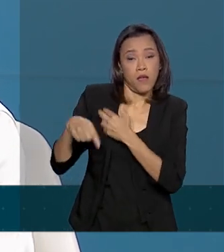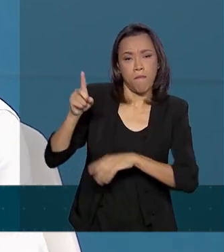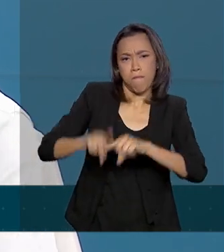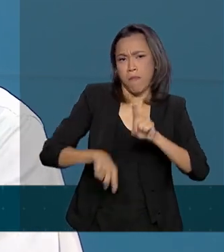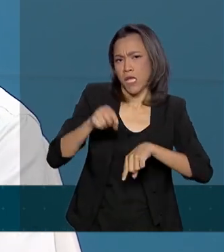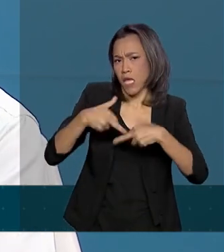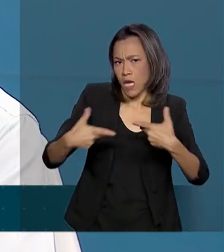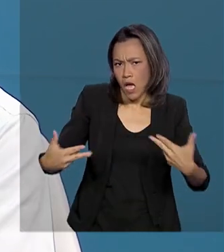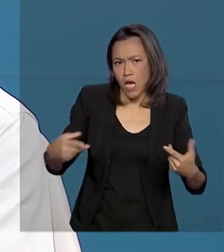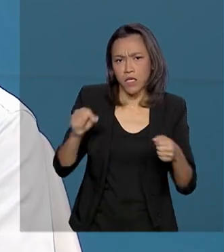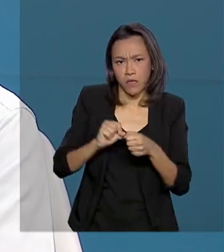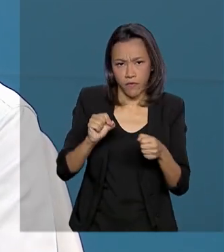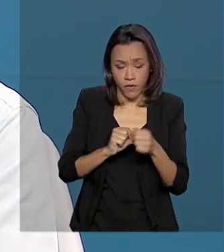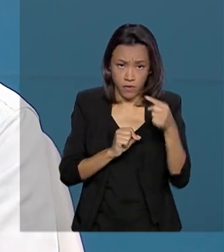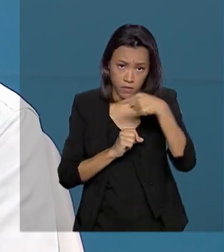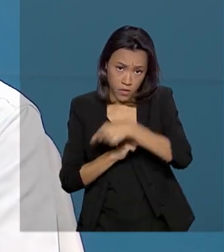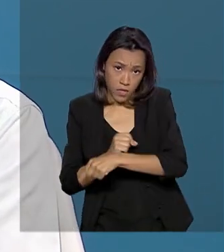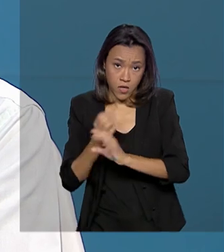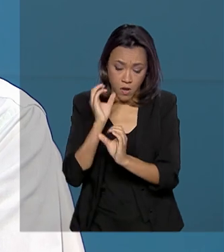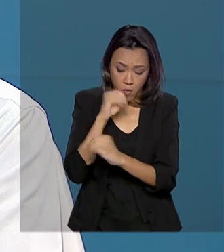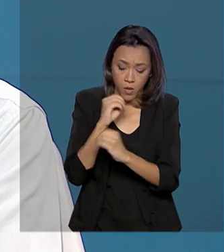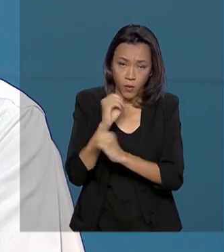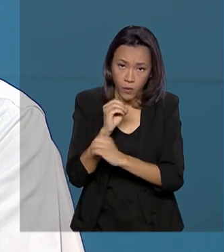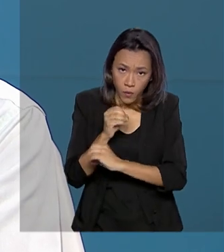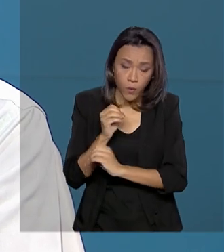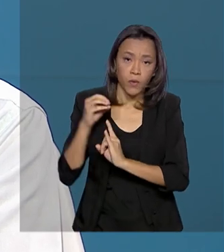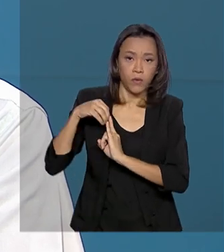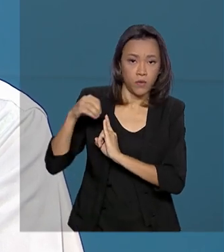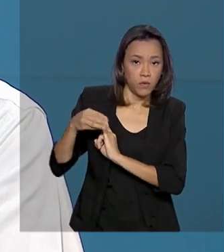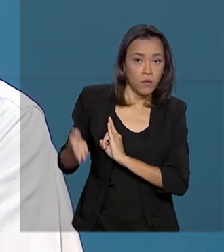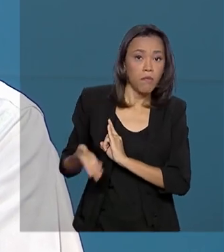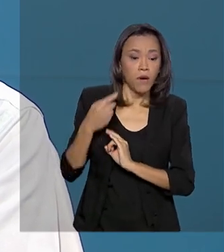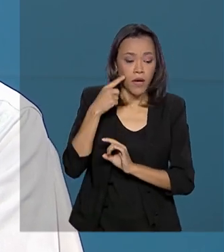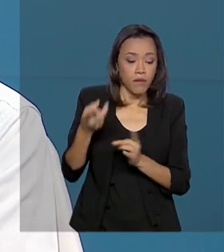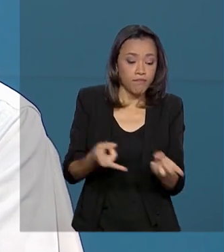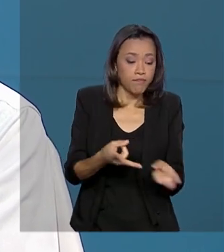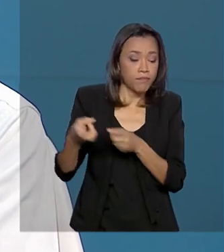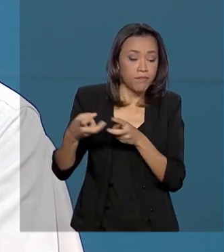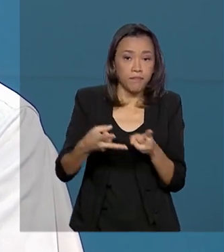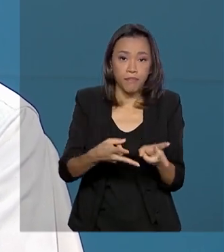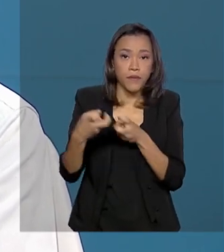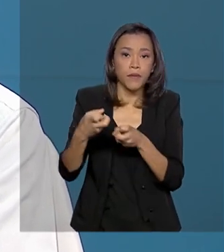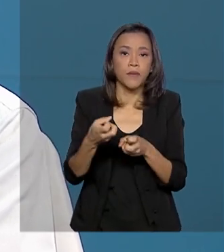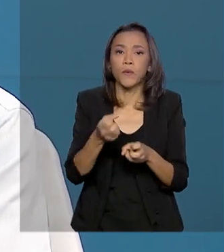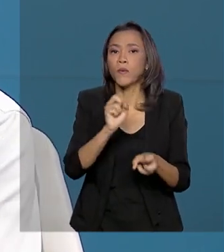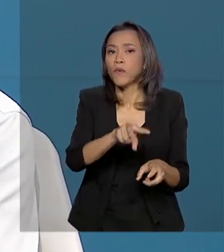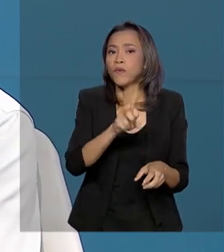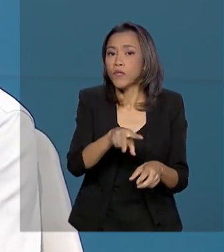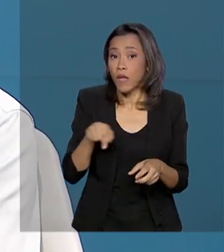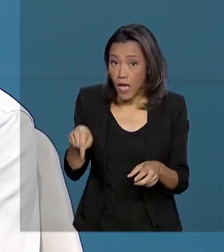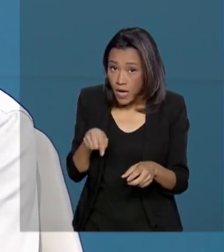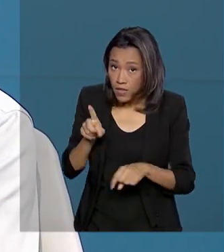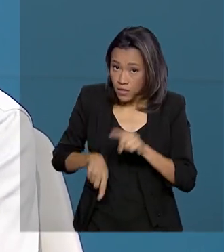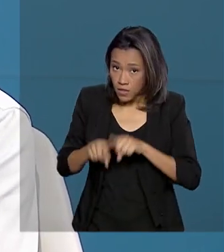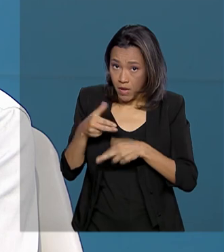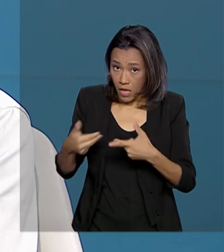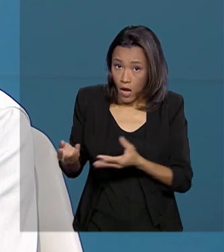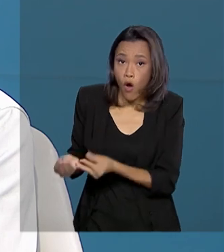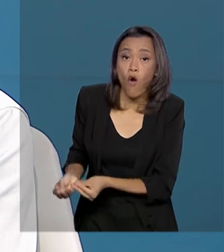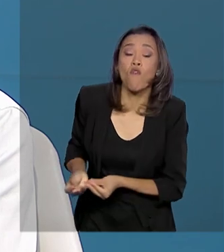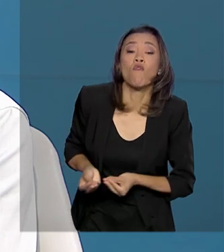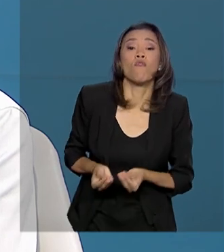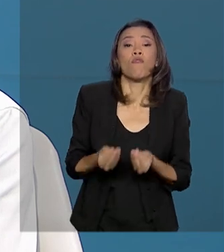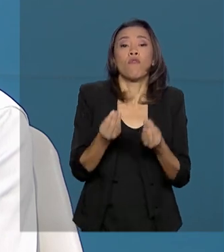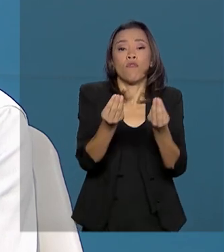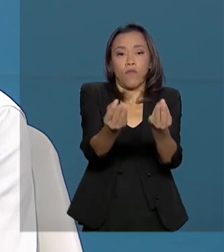utilizados no laboratório para a identificação desse vírus, fornece esse material para os laboratórios